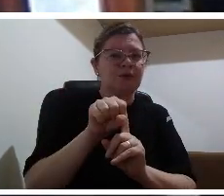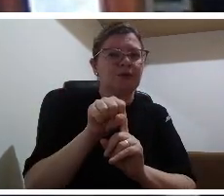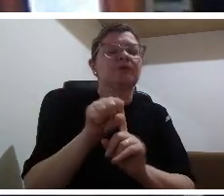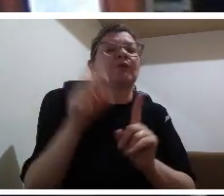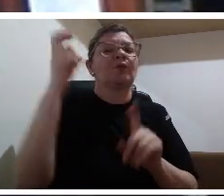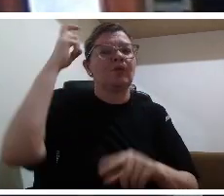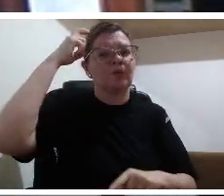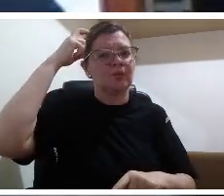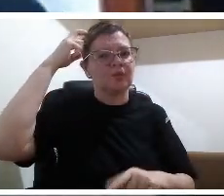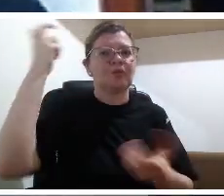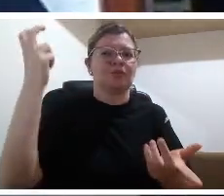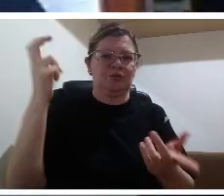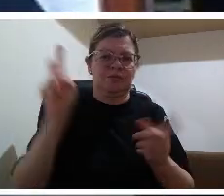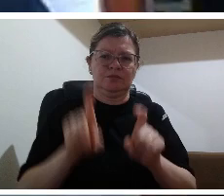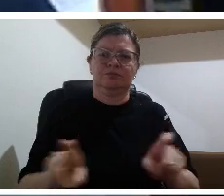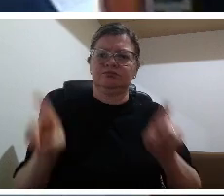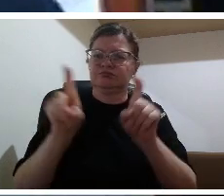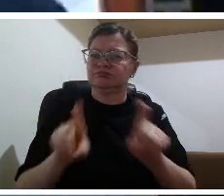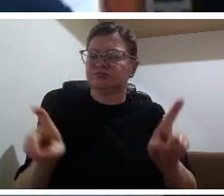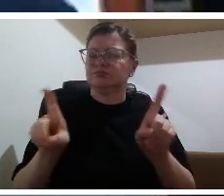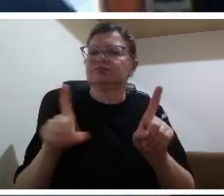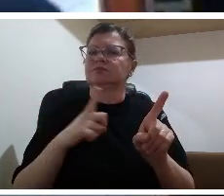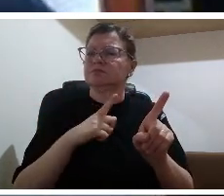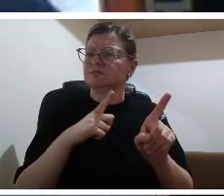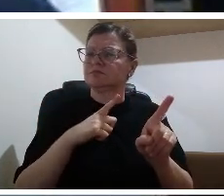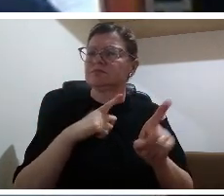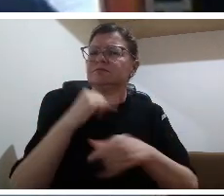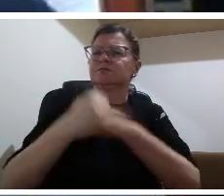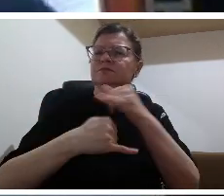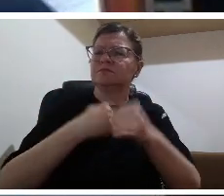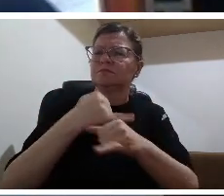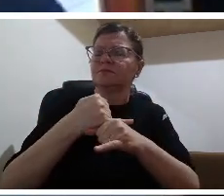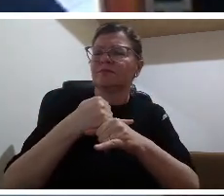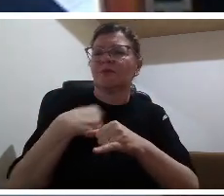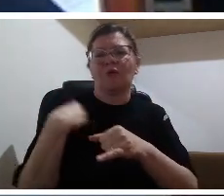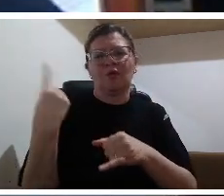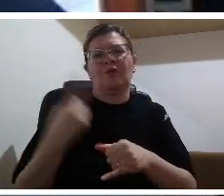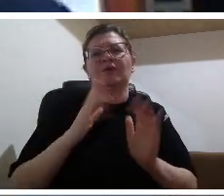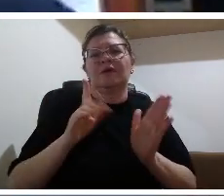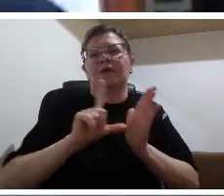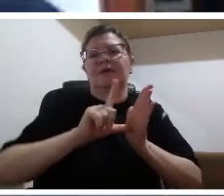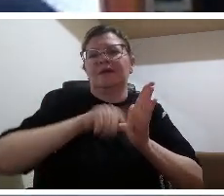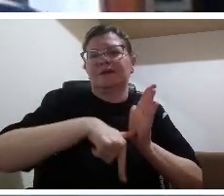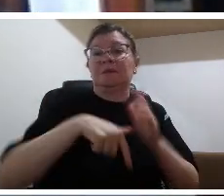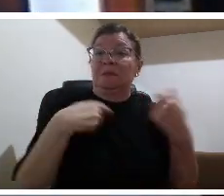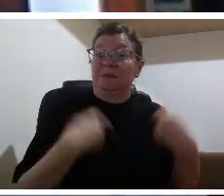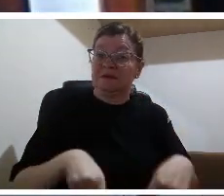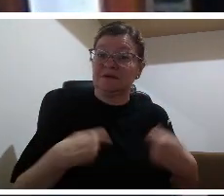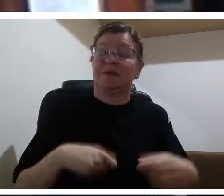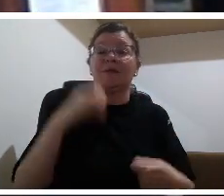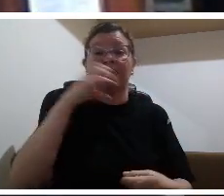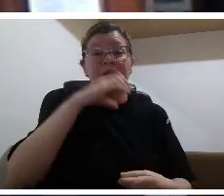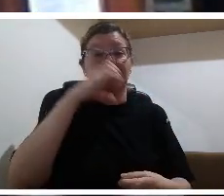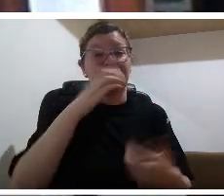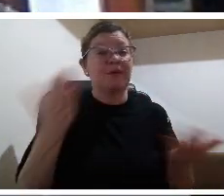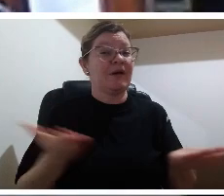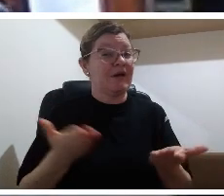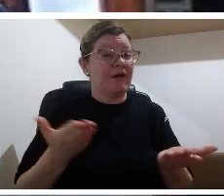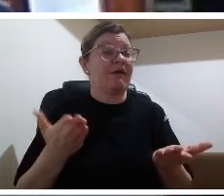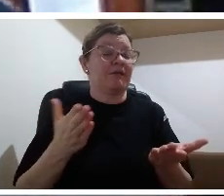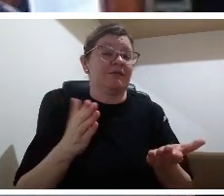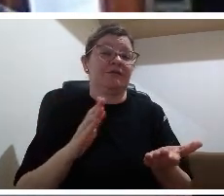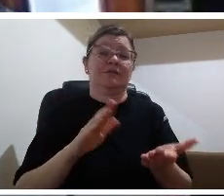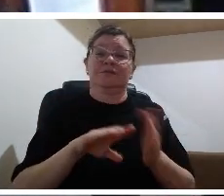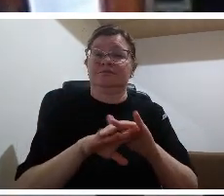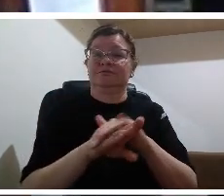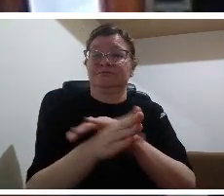correr para nos adequar então a dinâmica tem que ser vivida a escola não será mais a mesma mesmo que volte a ser presencial porque